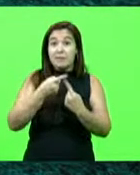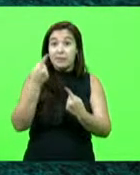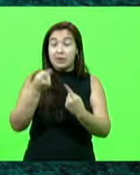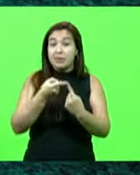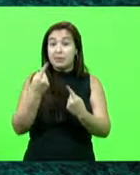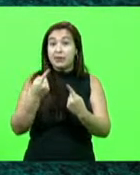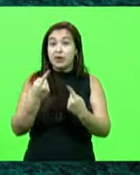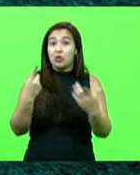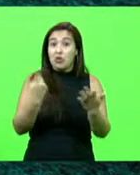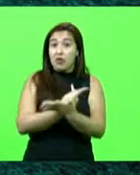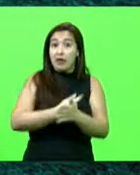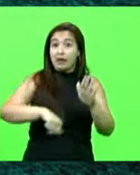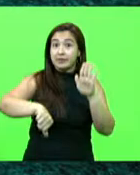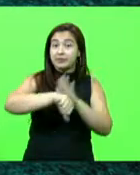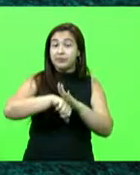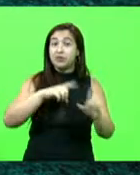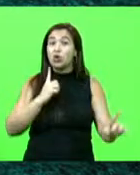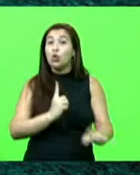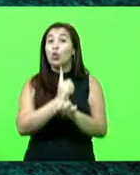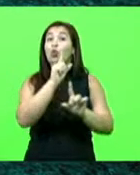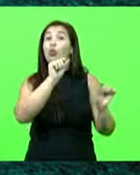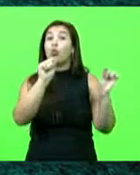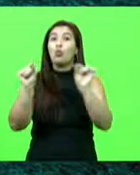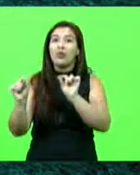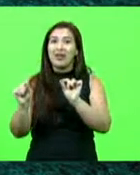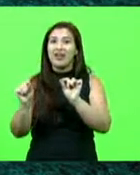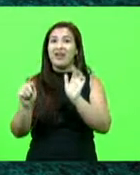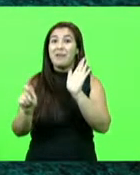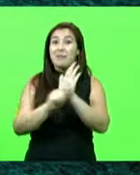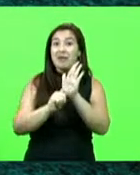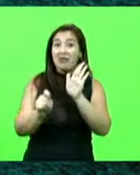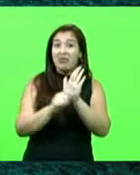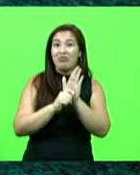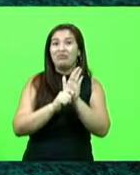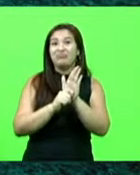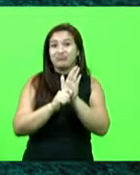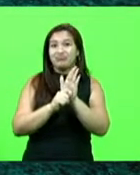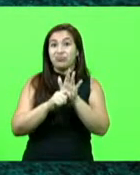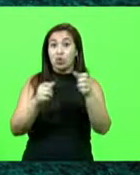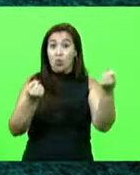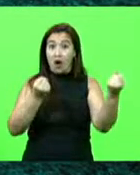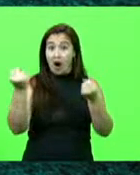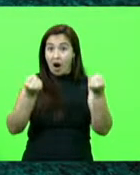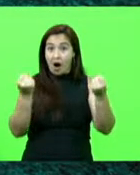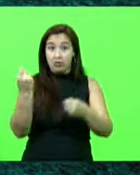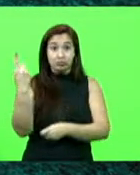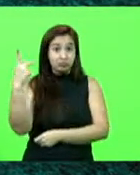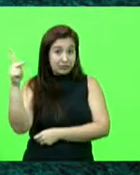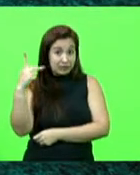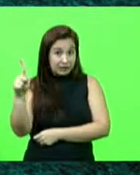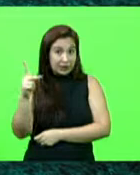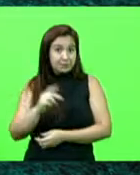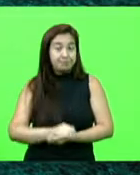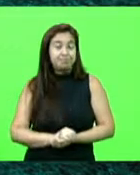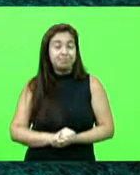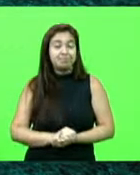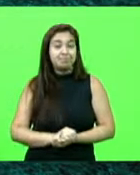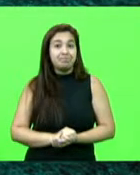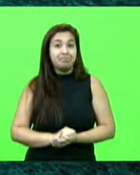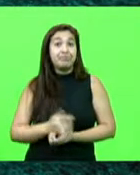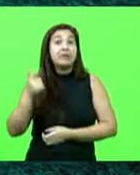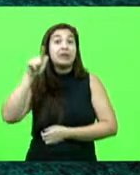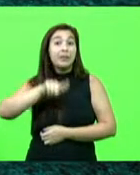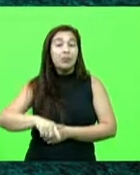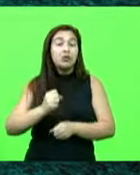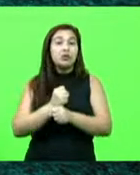encontraram maconha no carro do vereador, que ainda não era vereador, o senhor Renato Freitas. Também em